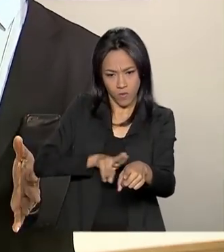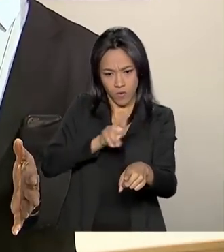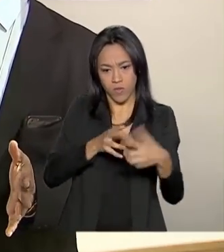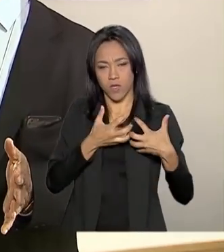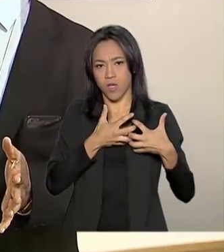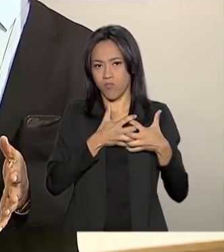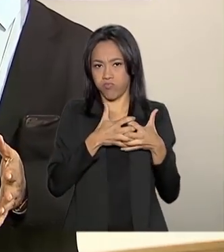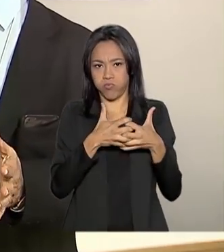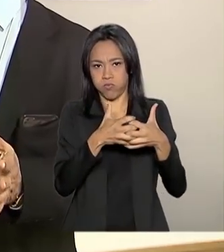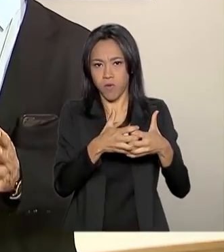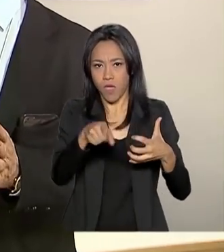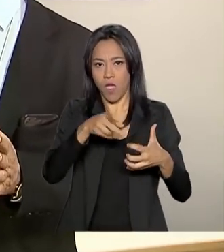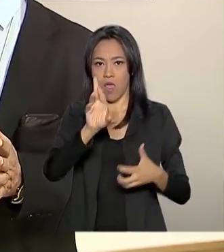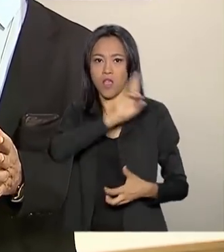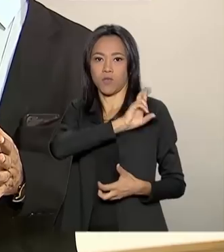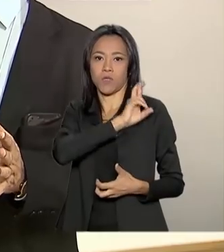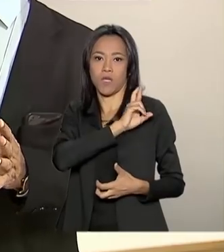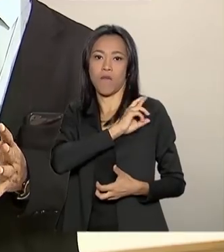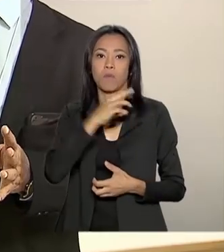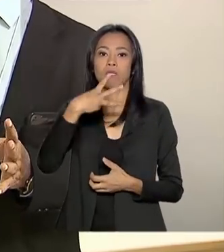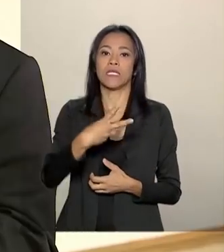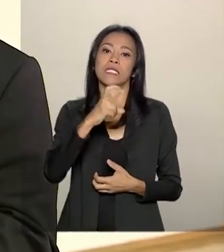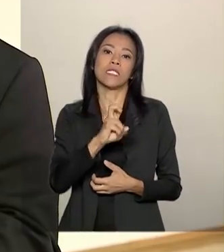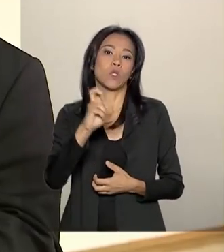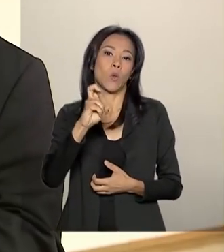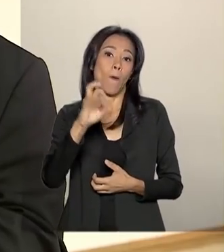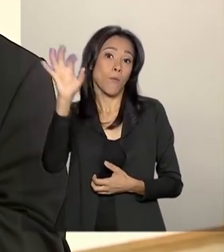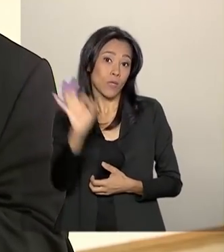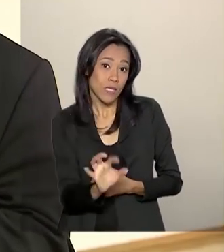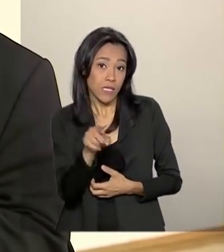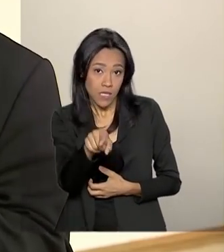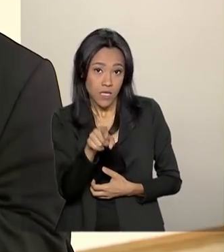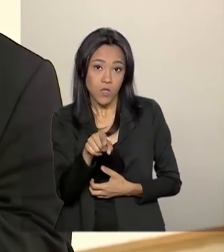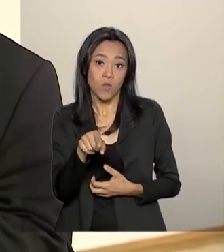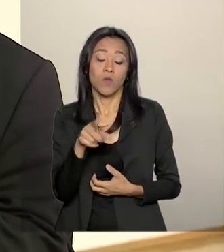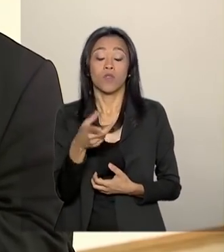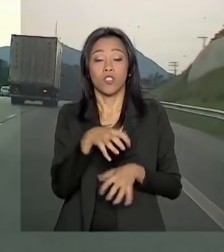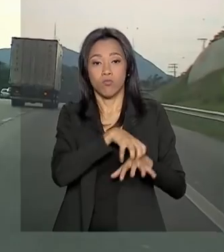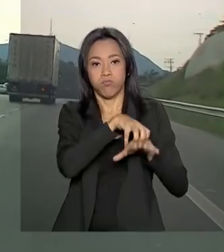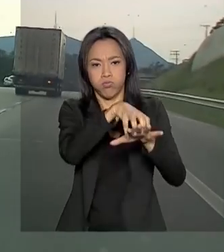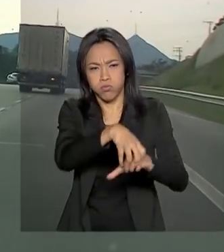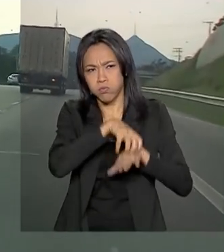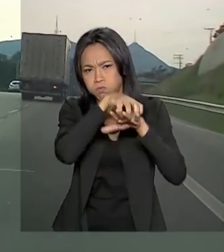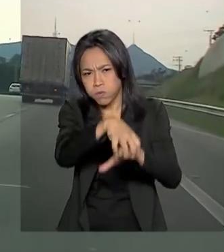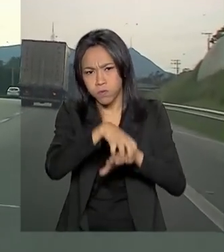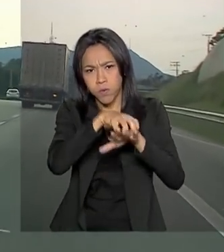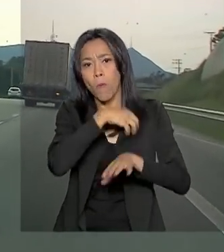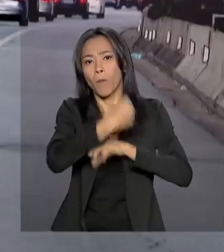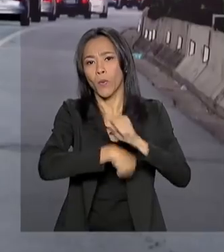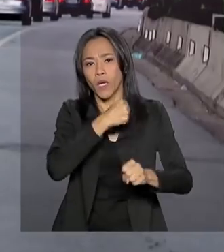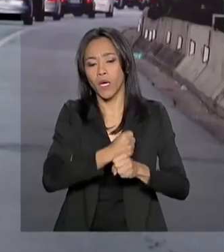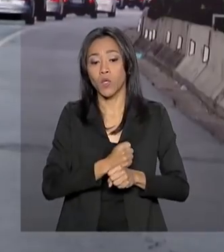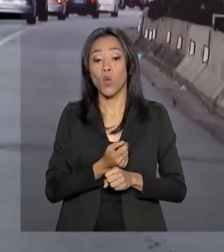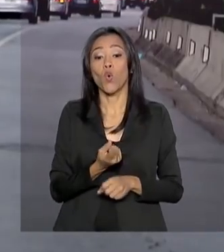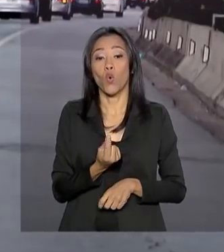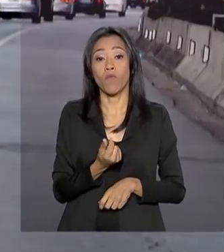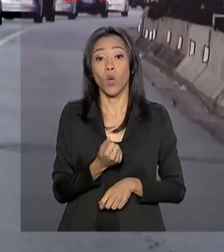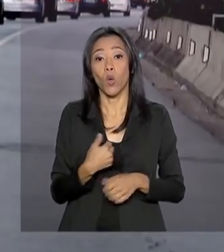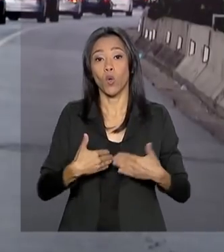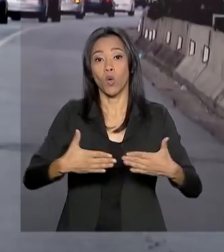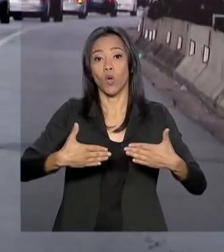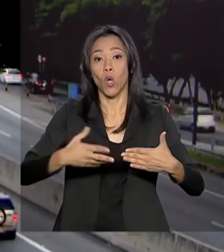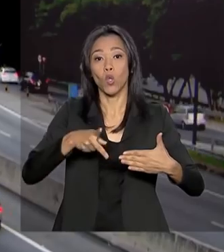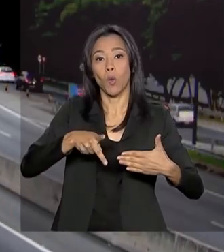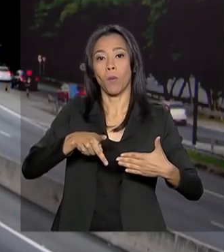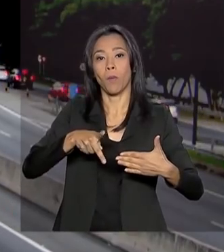Carga, responsável por 35% de toda a carga movimentada no país por ano, o valor do pedágio e o preço cobrado